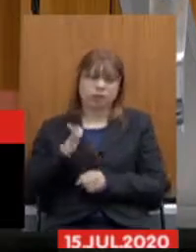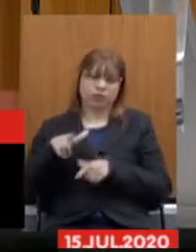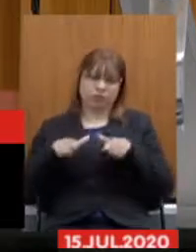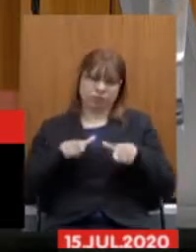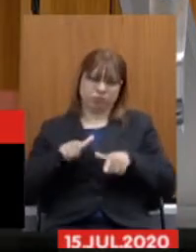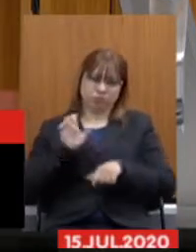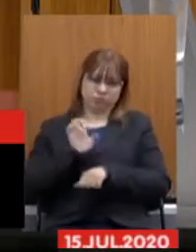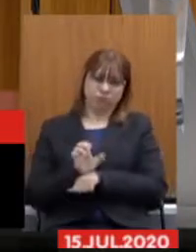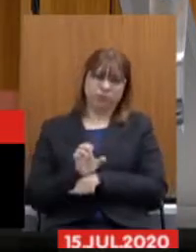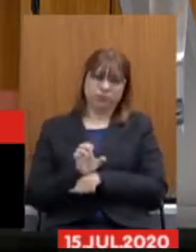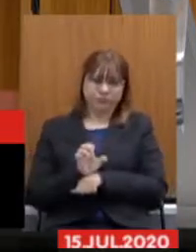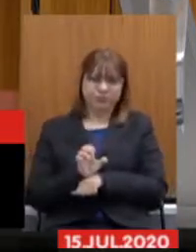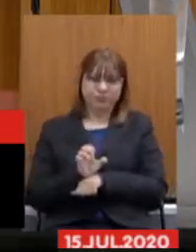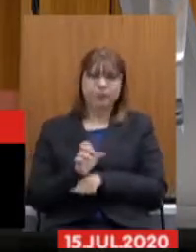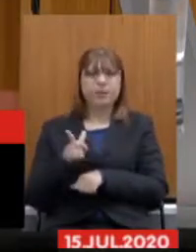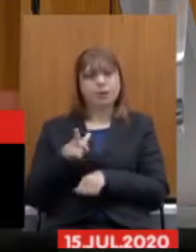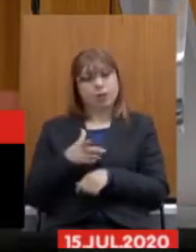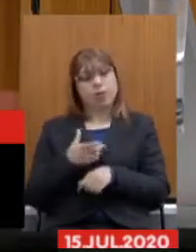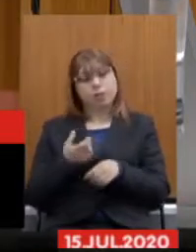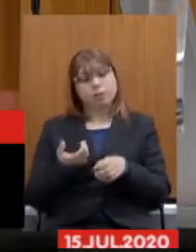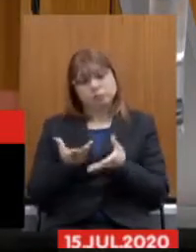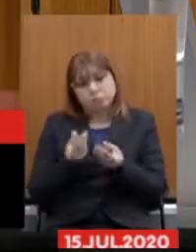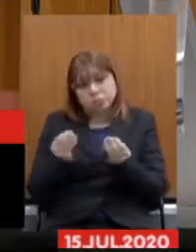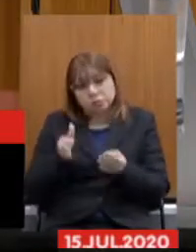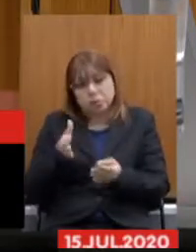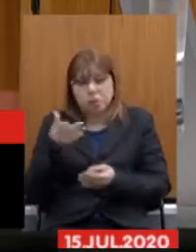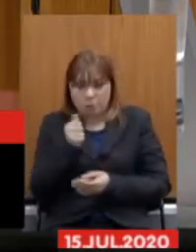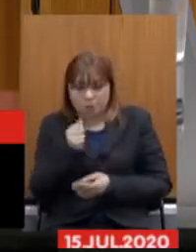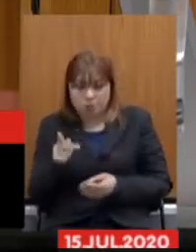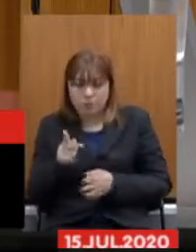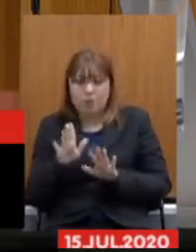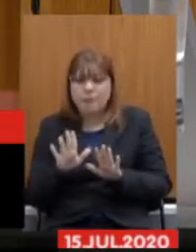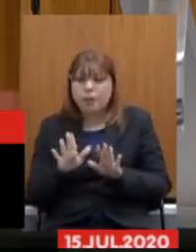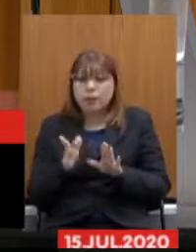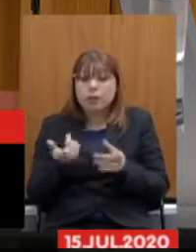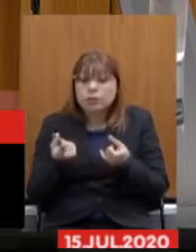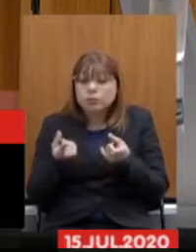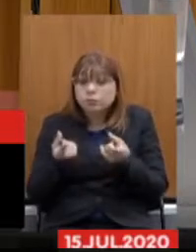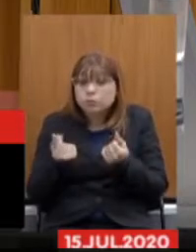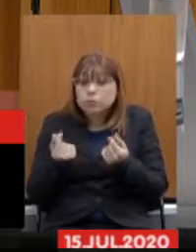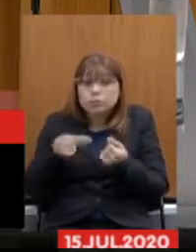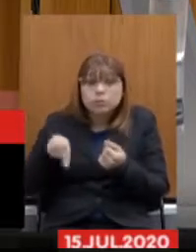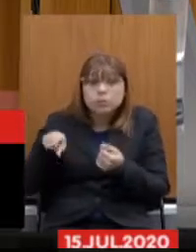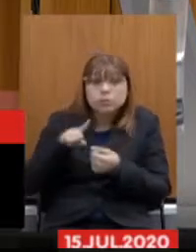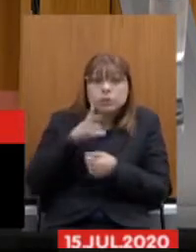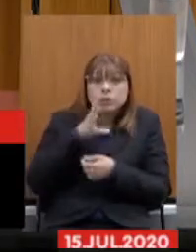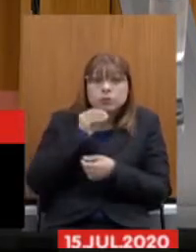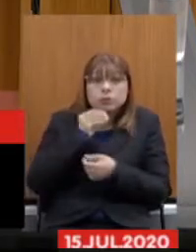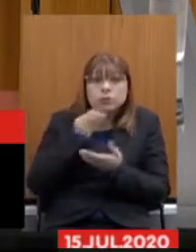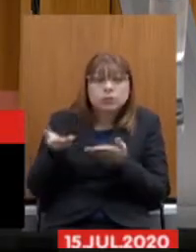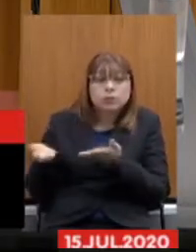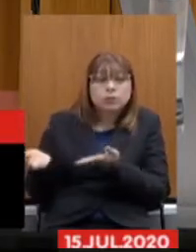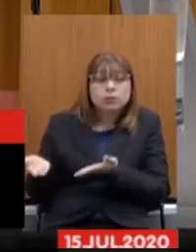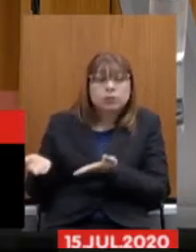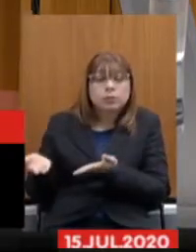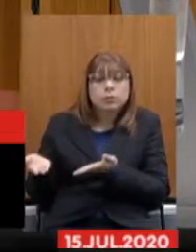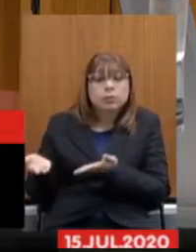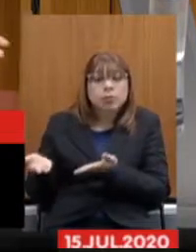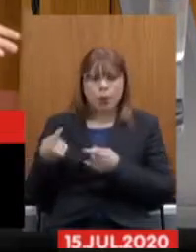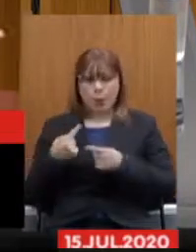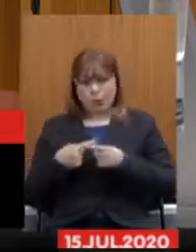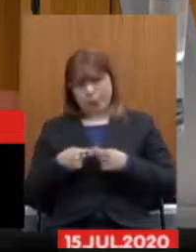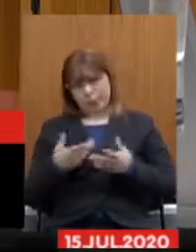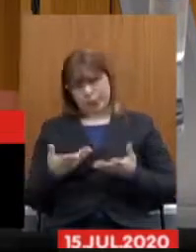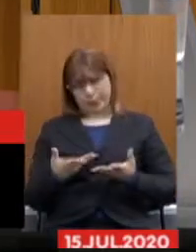inclusive aposentados o que foi feito com o dinheiro desses servidores porque se o